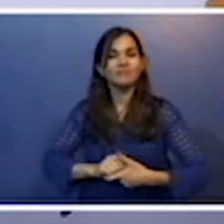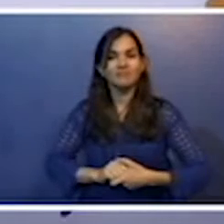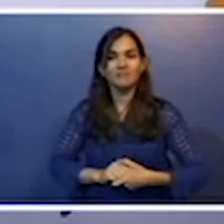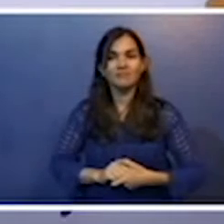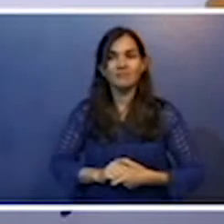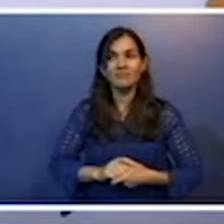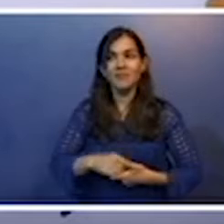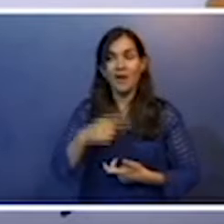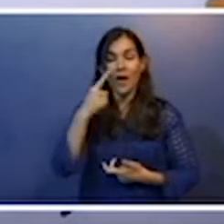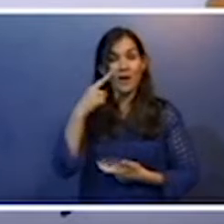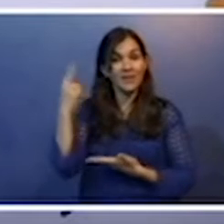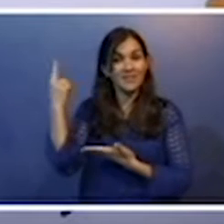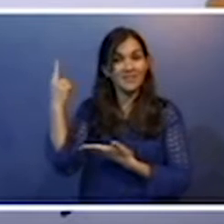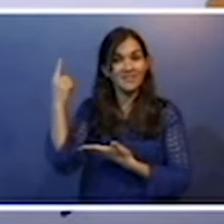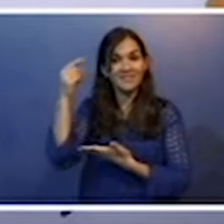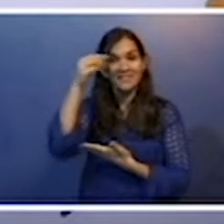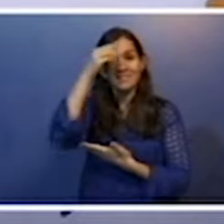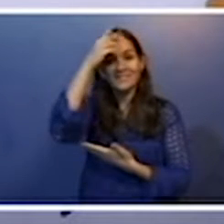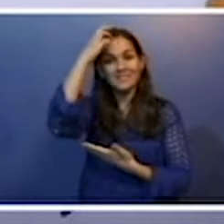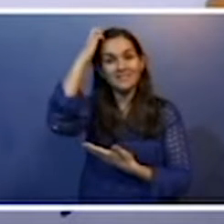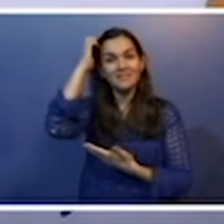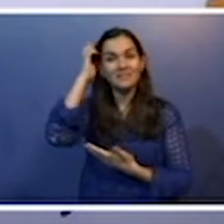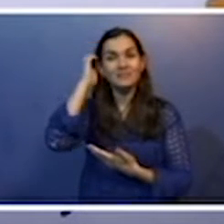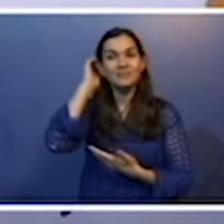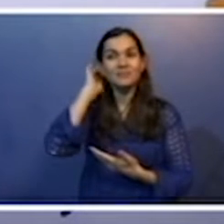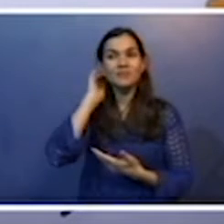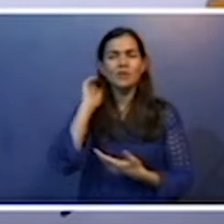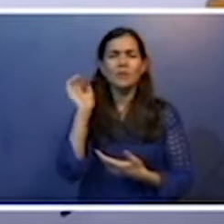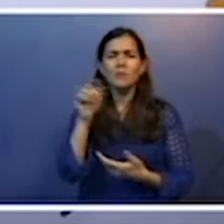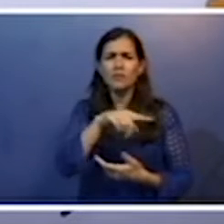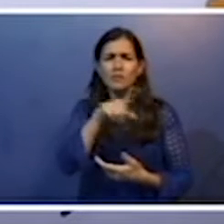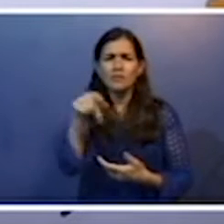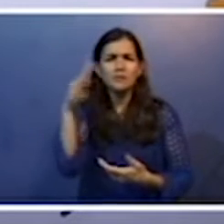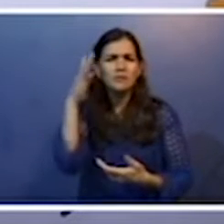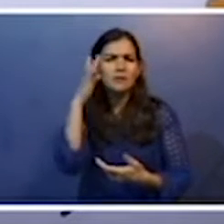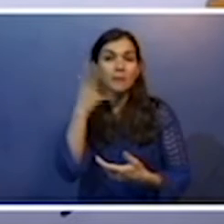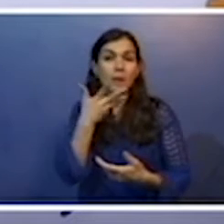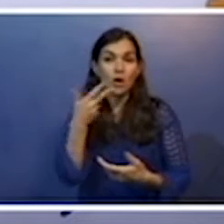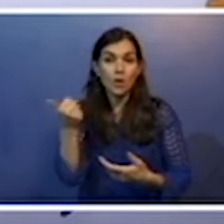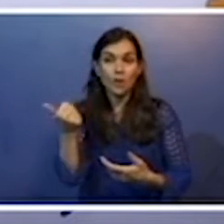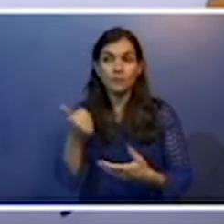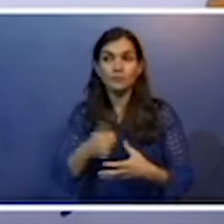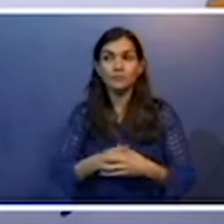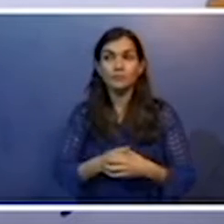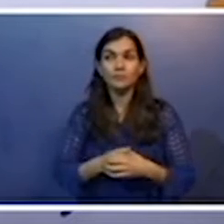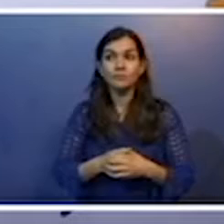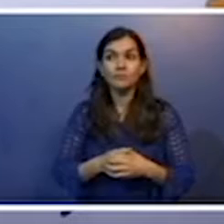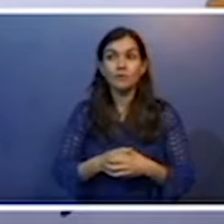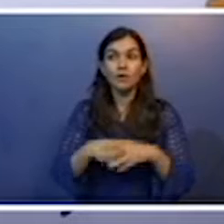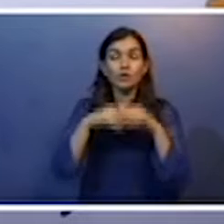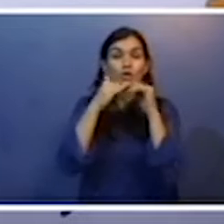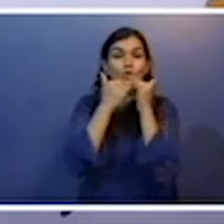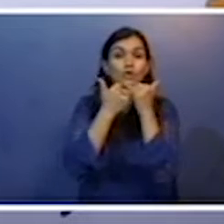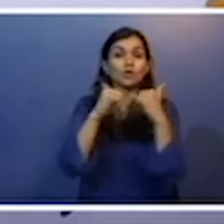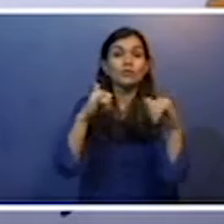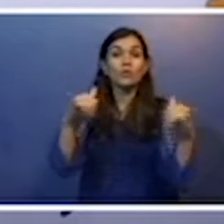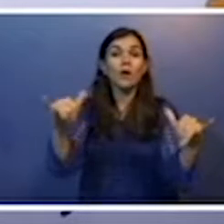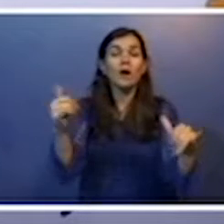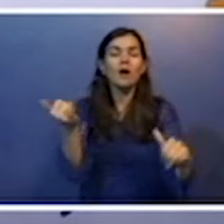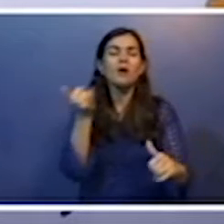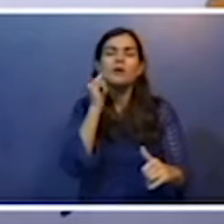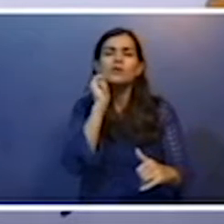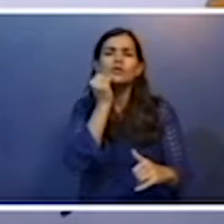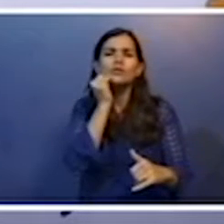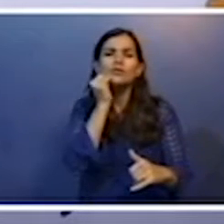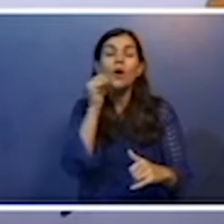Olha lá o que eu trouxe só para vocês entenderem um pouco melhor. O texto de divulgação científica é um texto